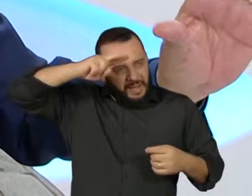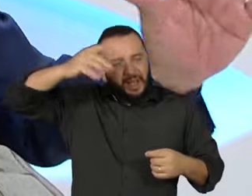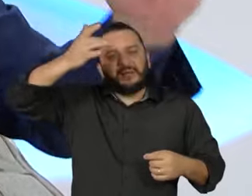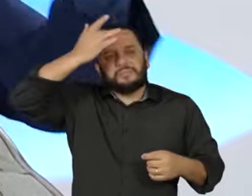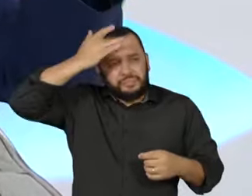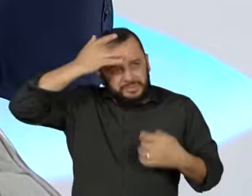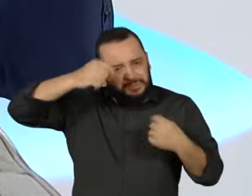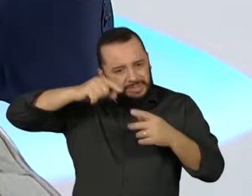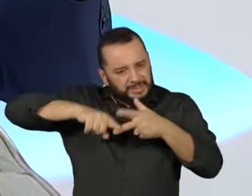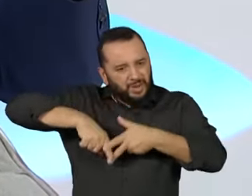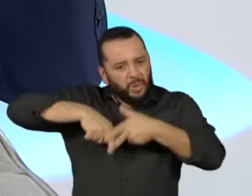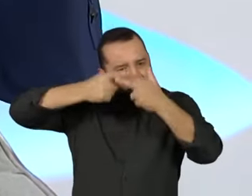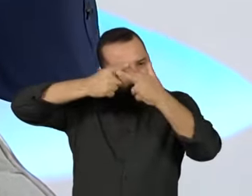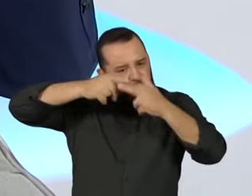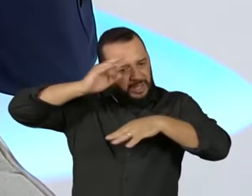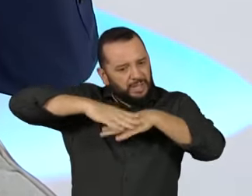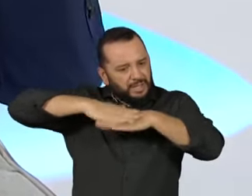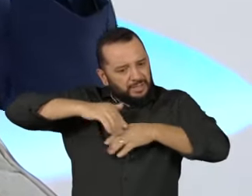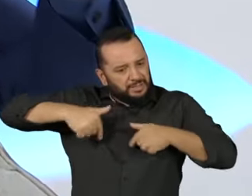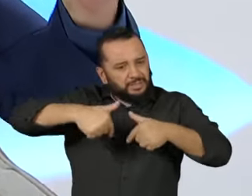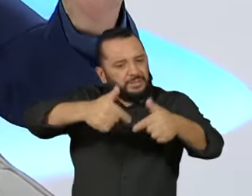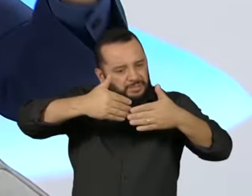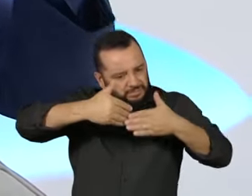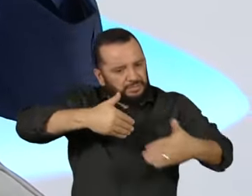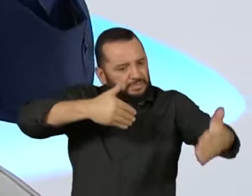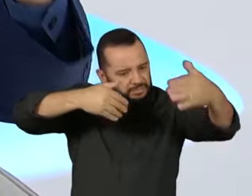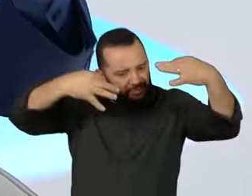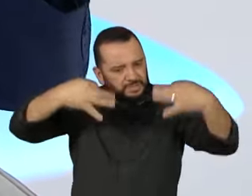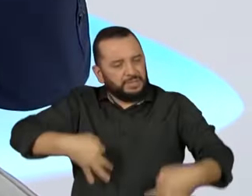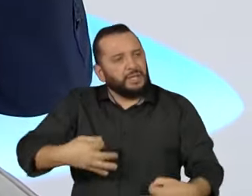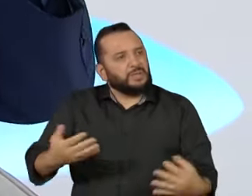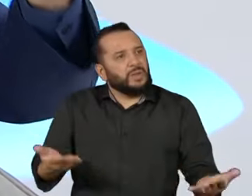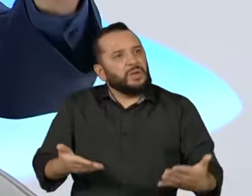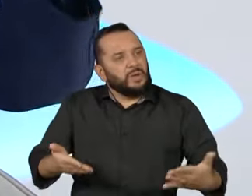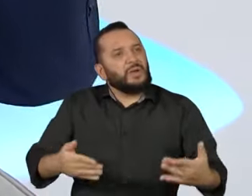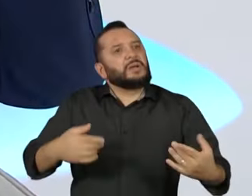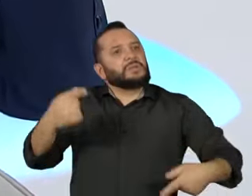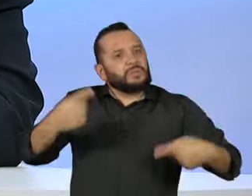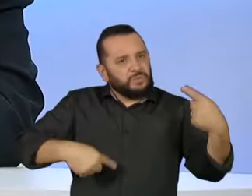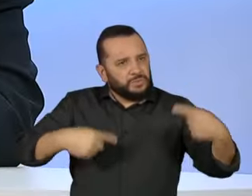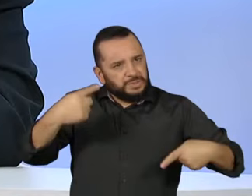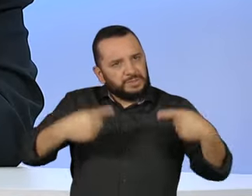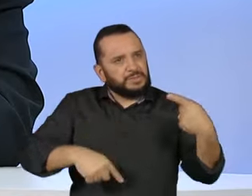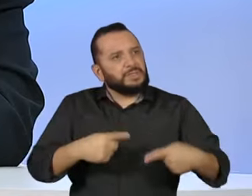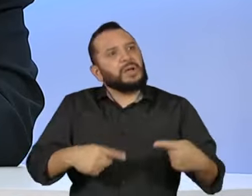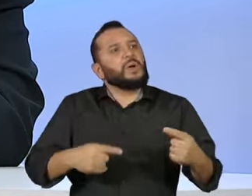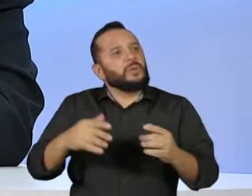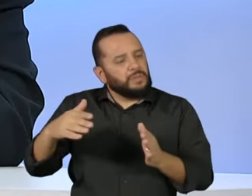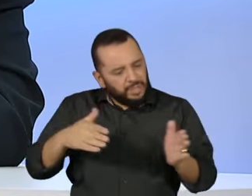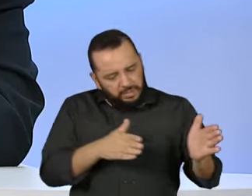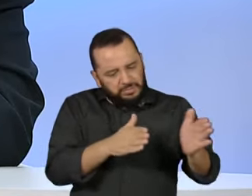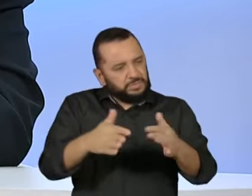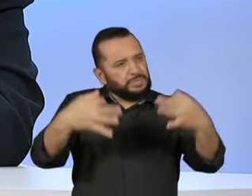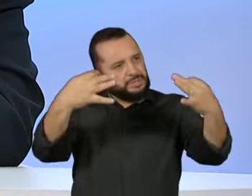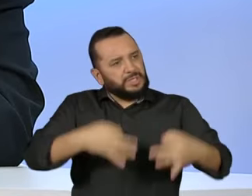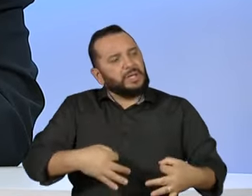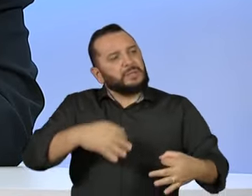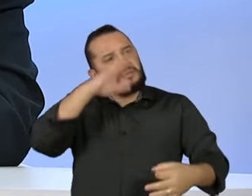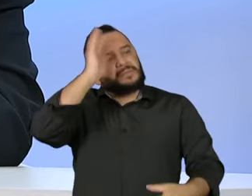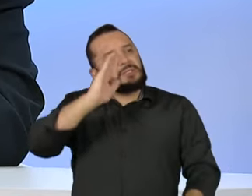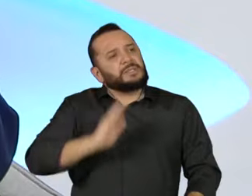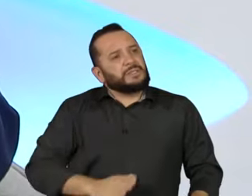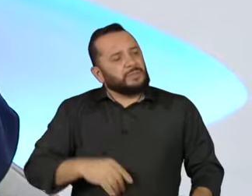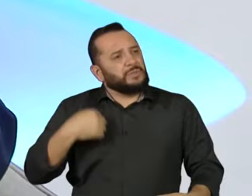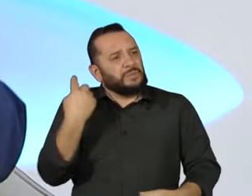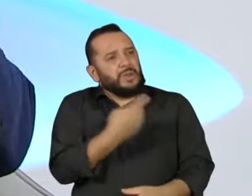E se a gente focar numa discussão programática de rumo para o país, nós vamos estar muito